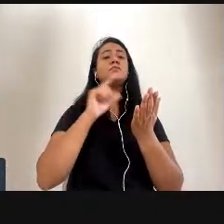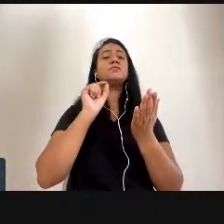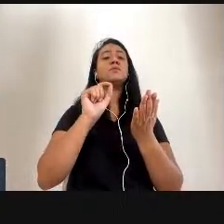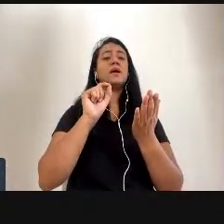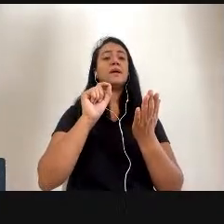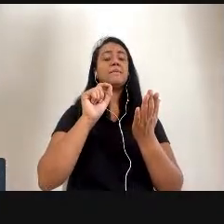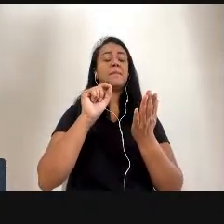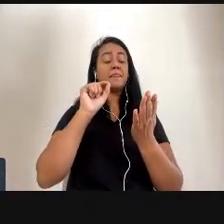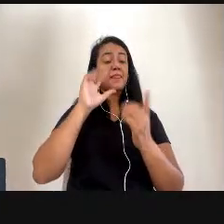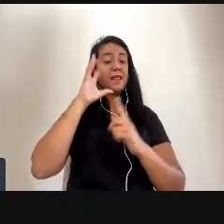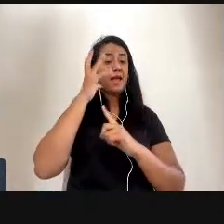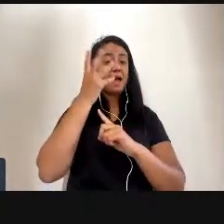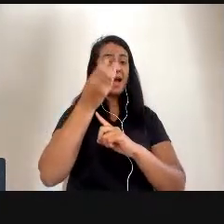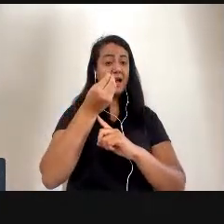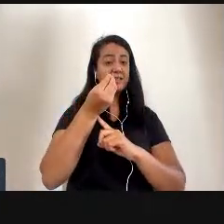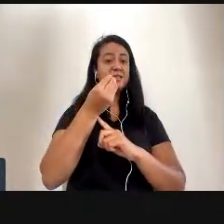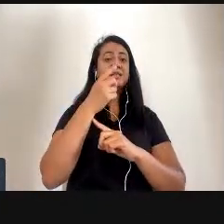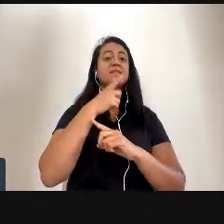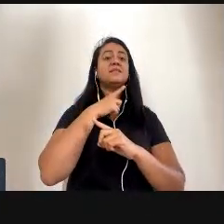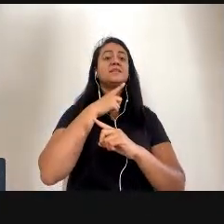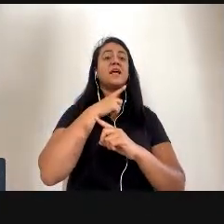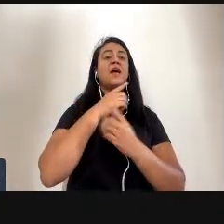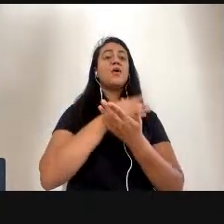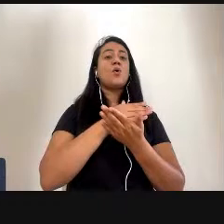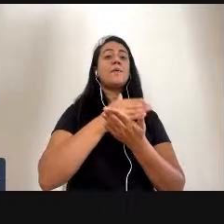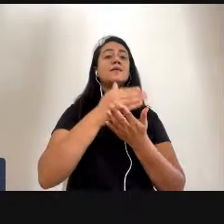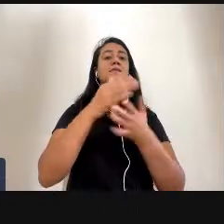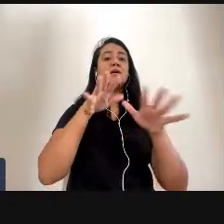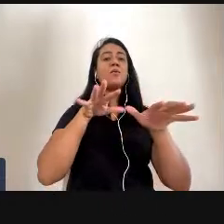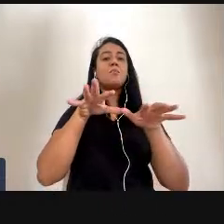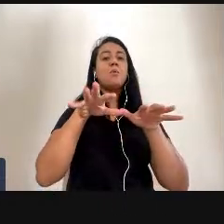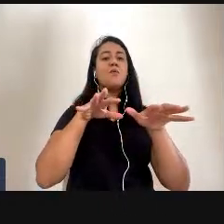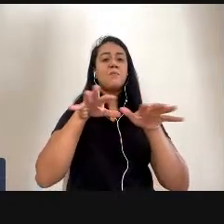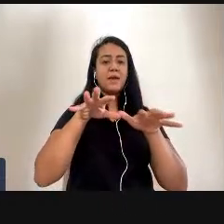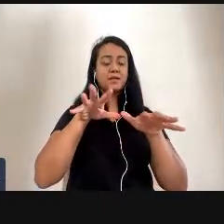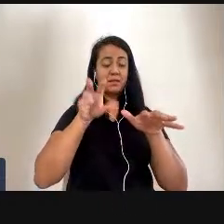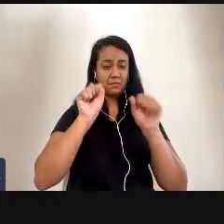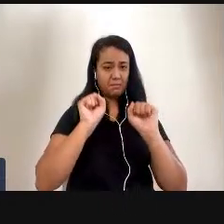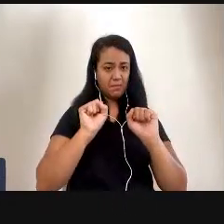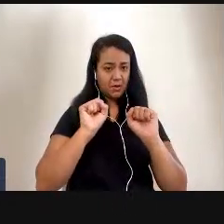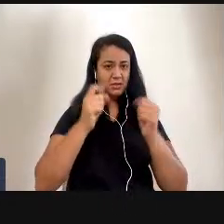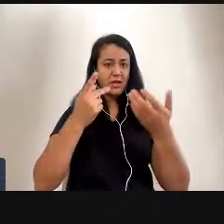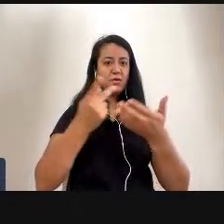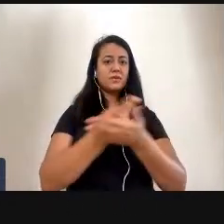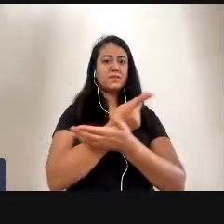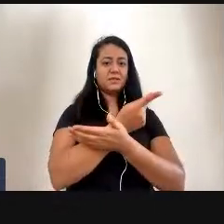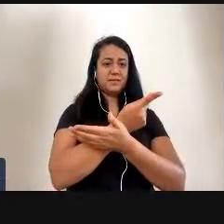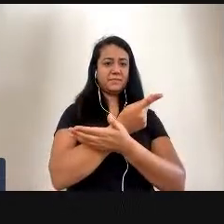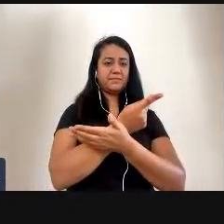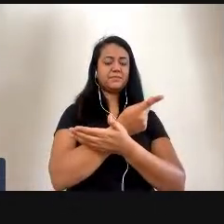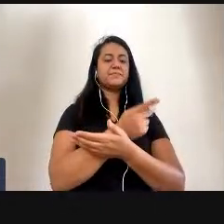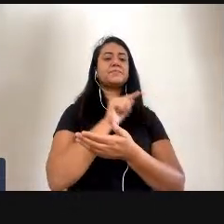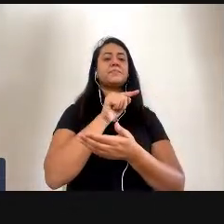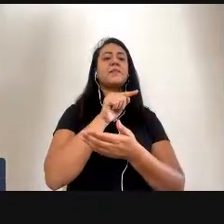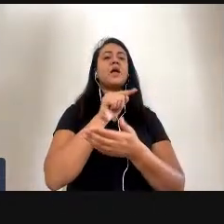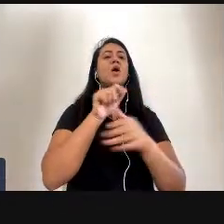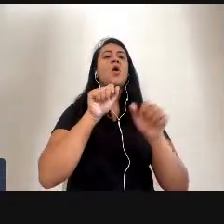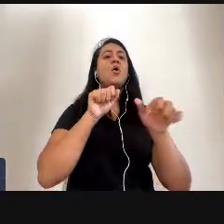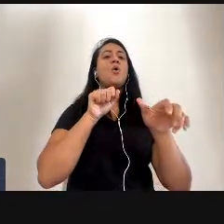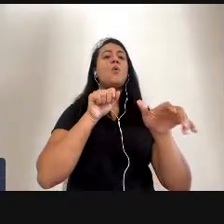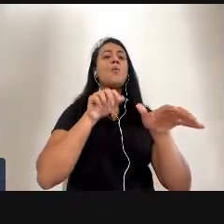fim, mas um meio para que isso aconteça. Os ativismos artísticos não se relacionam apenas com o mundo da arte.